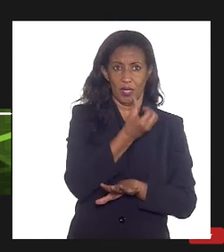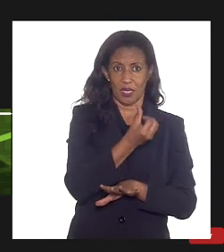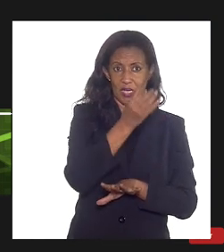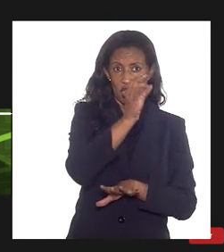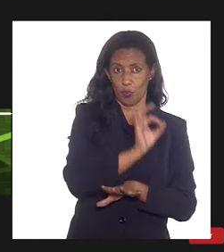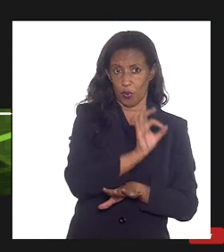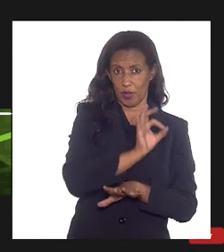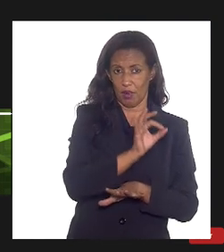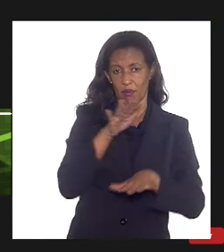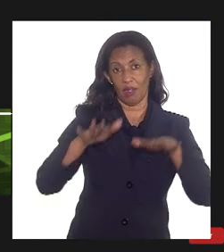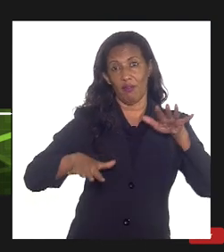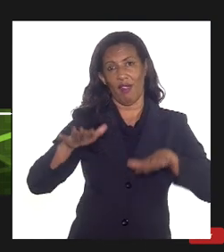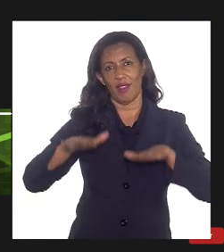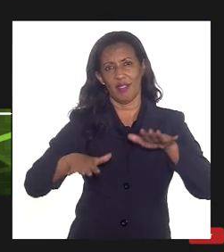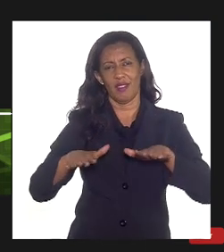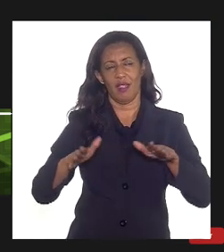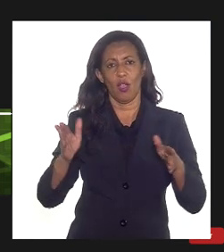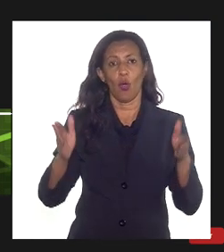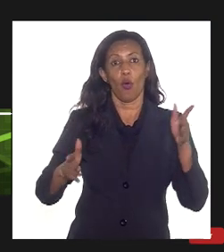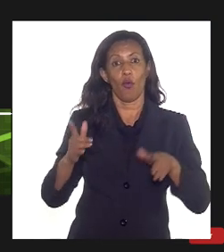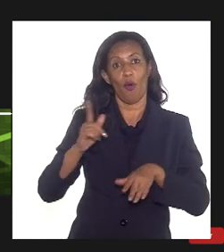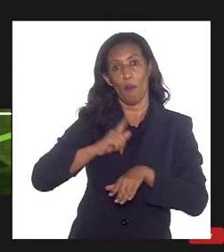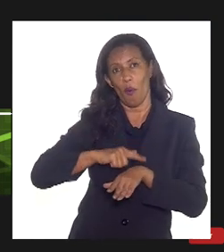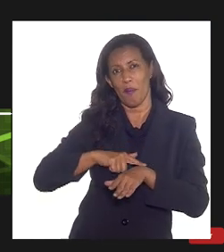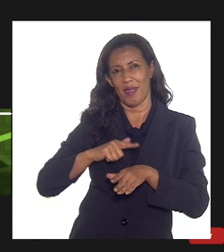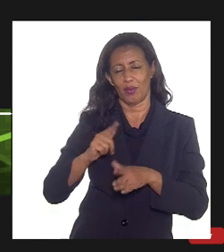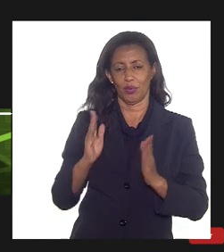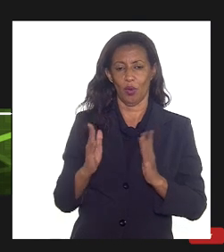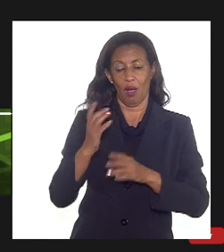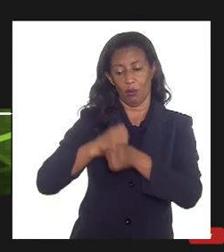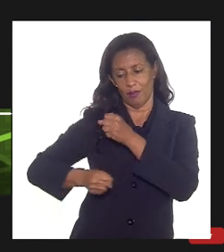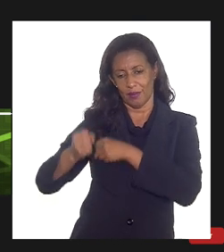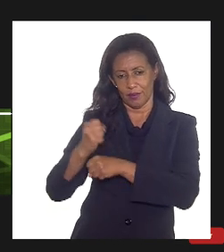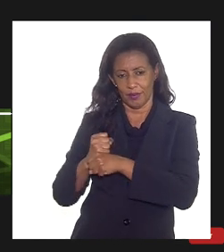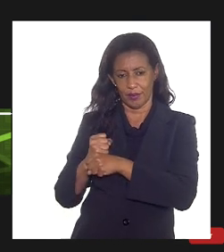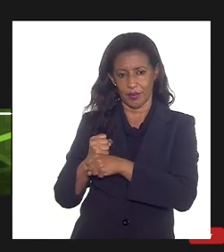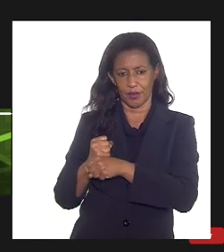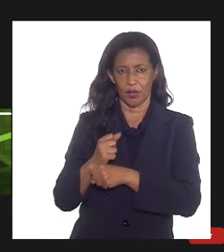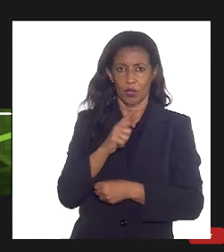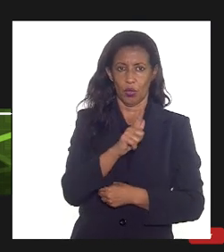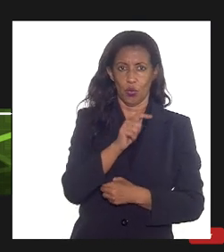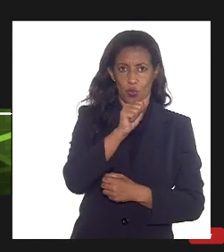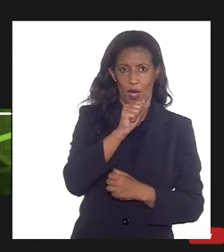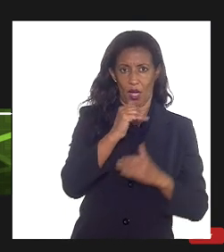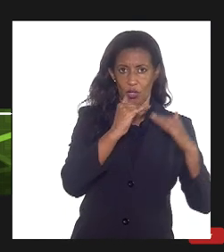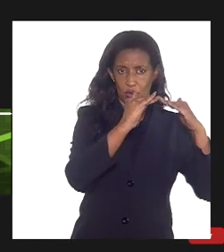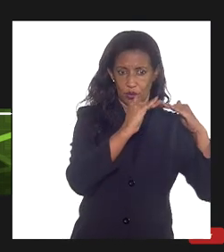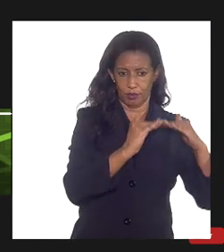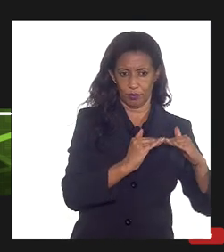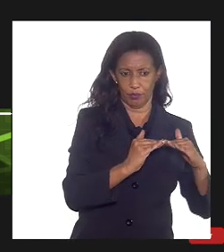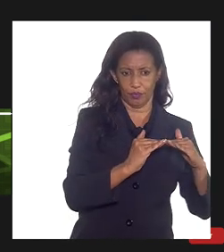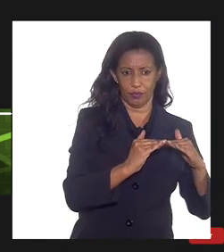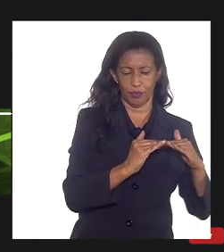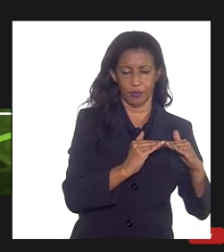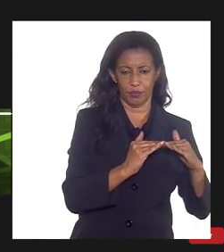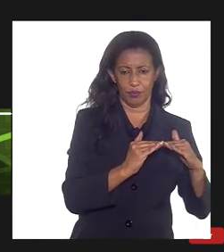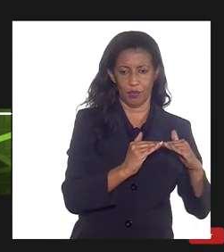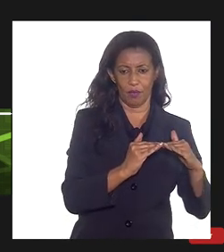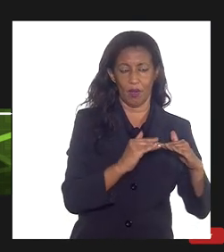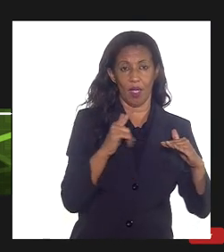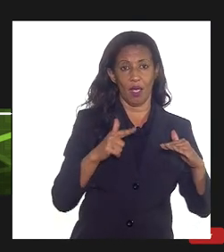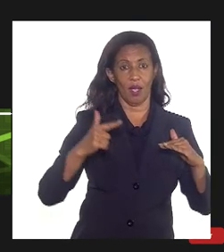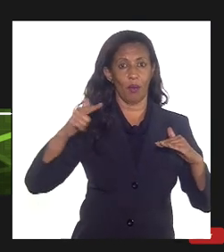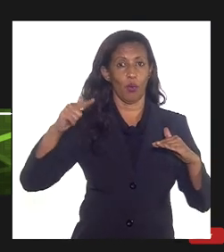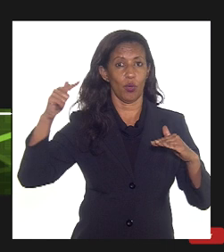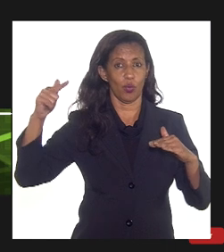ele varia conforme o momento então quando por exemplo no ano passado o gás teve aquela queda acabou que os outros